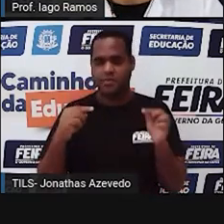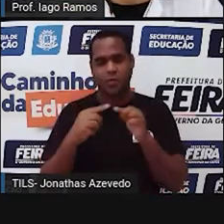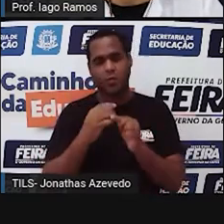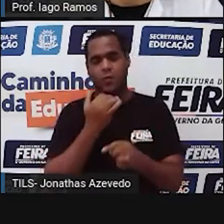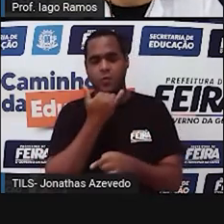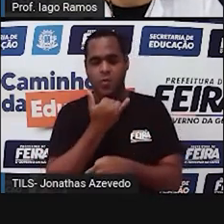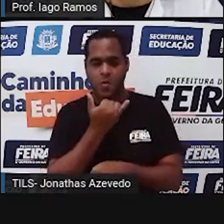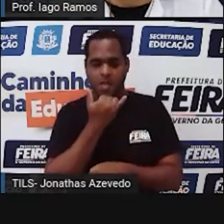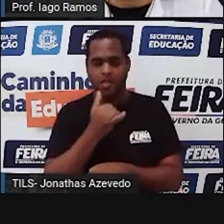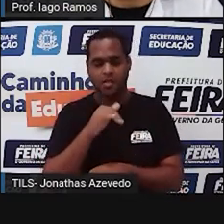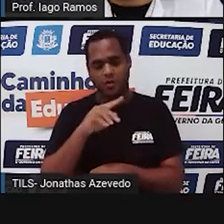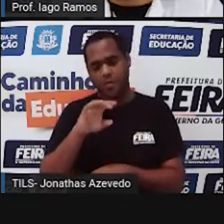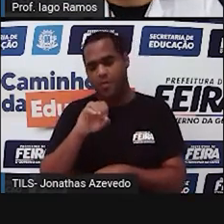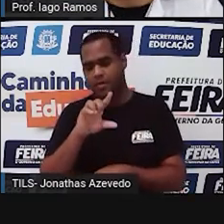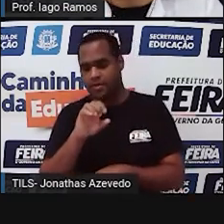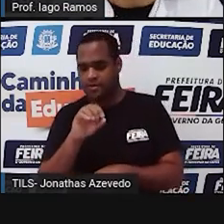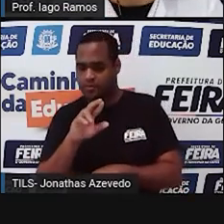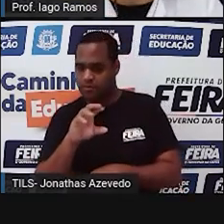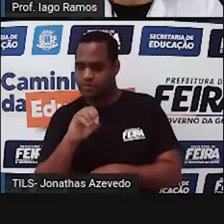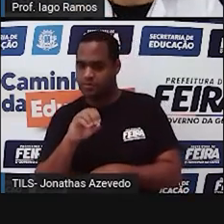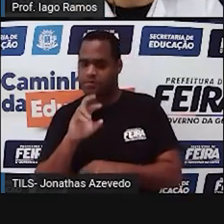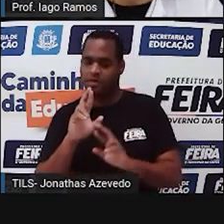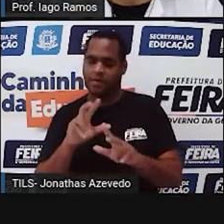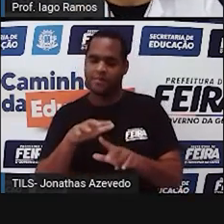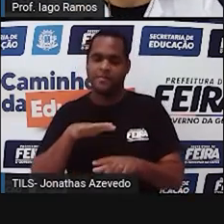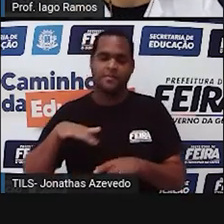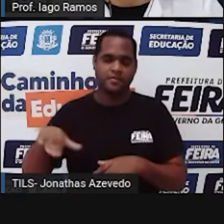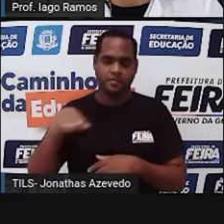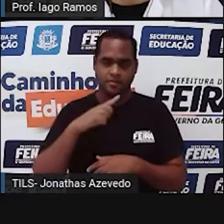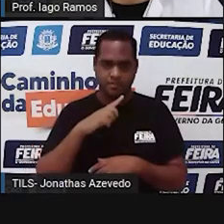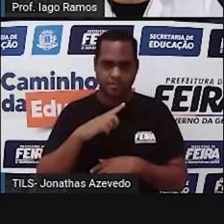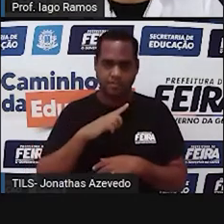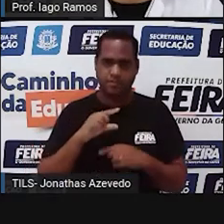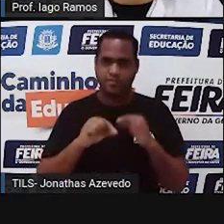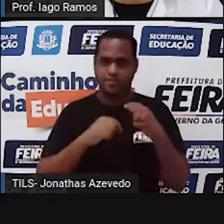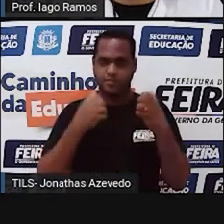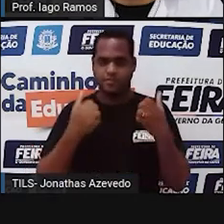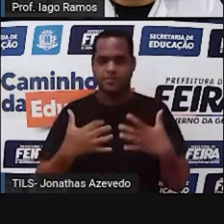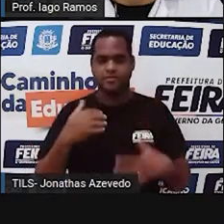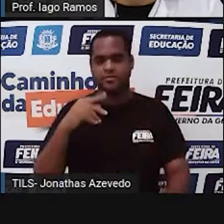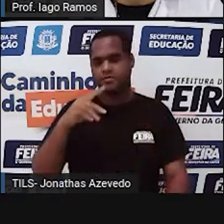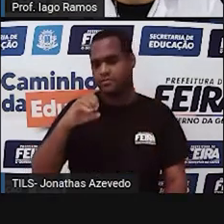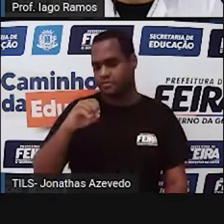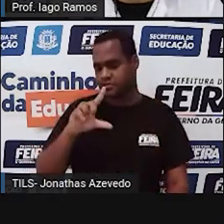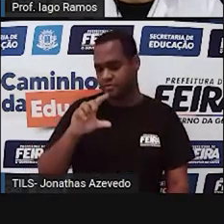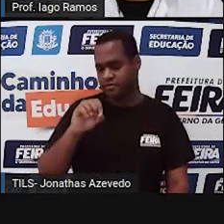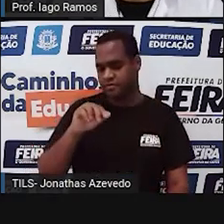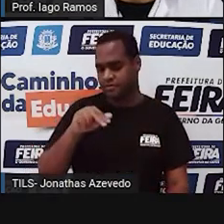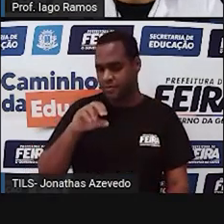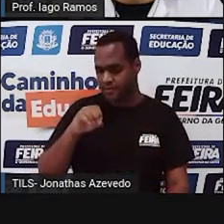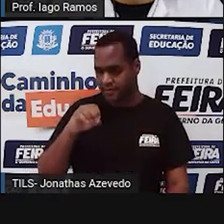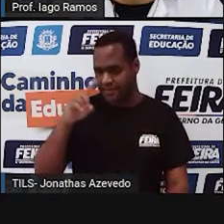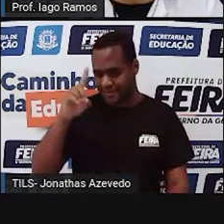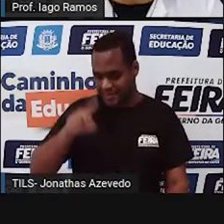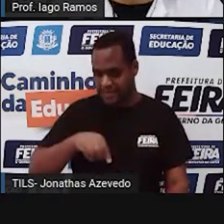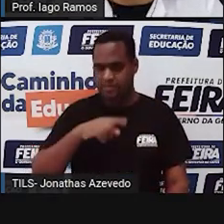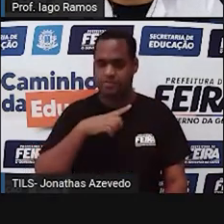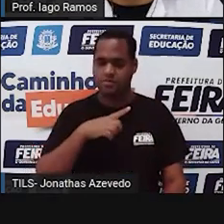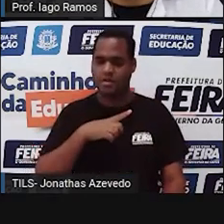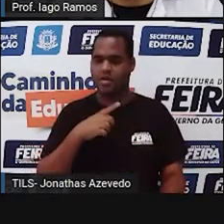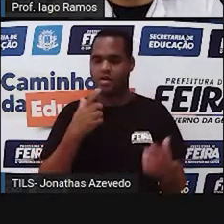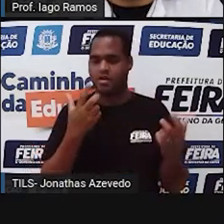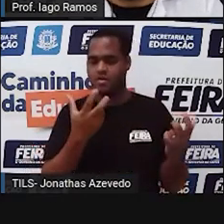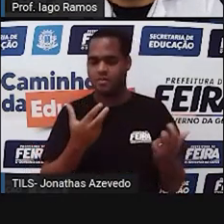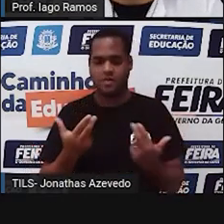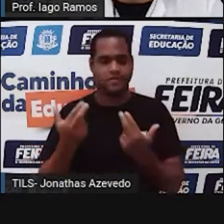né, de uma forma geral. Então, vamos lá, voltando. Polígono regular é aquele polígono que os lados têm a mesma